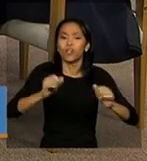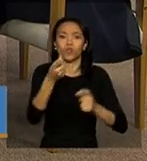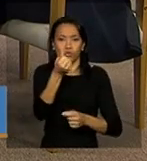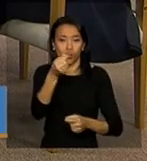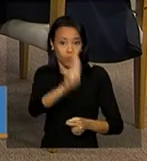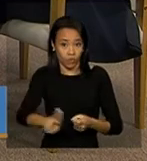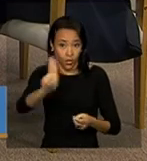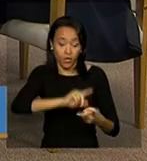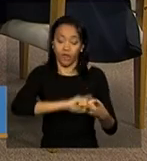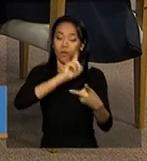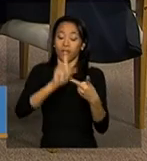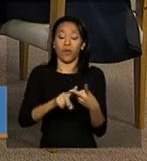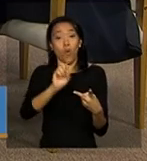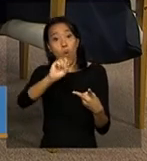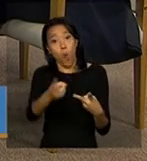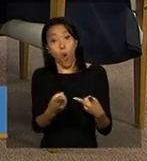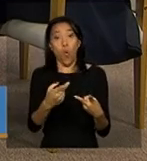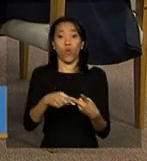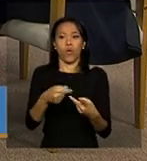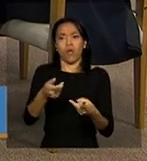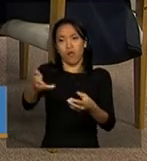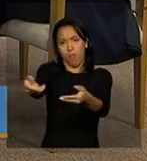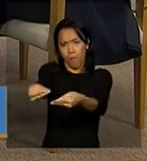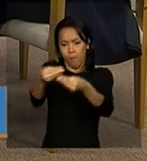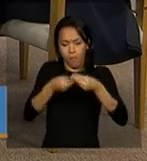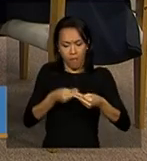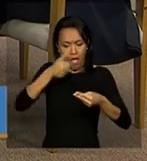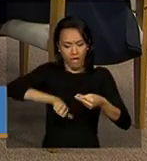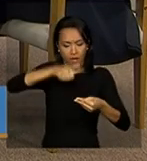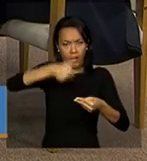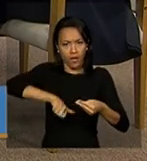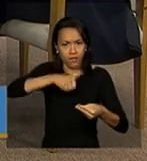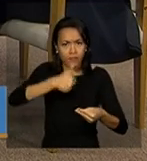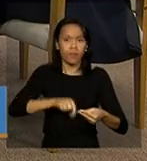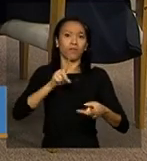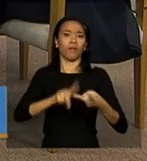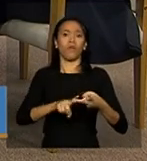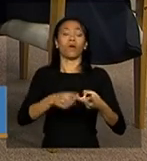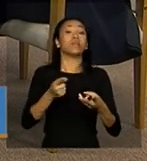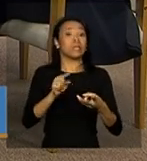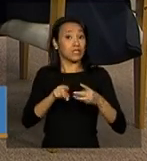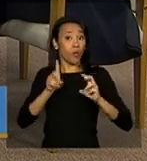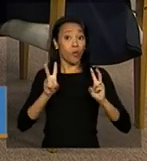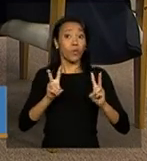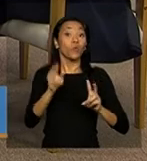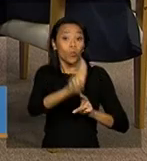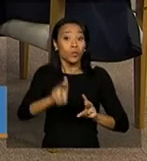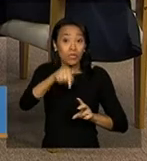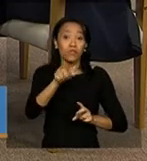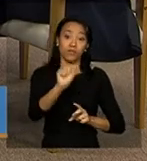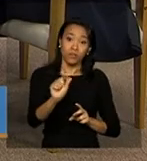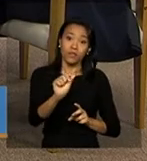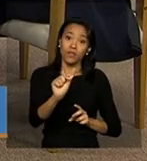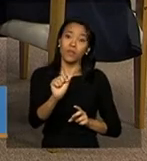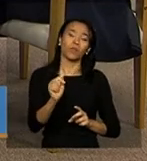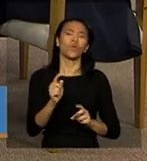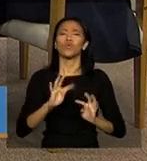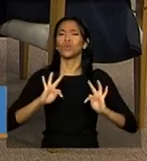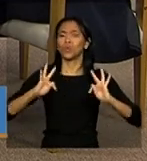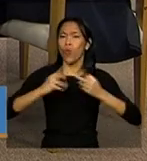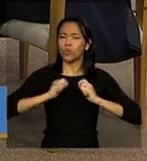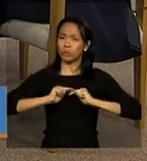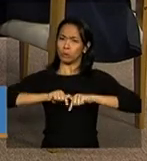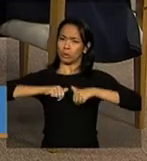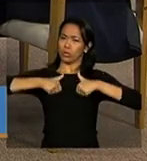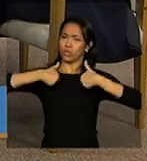seja pela ausência de um parecer deliberativo dos conselhos de assistência social sobre essa prestação de contas, todo o esforço que as